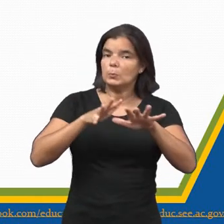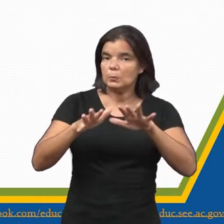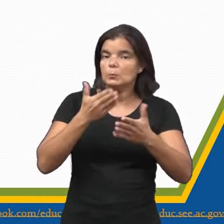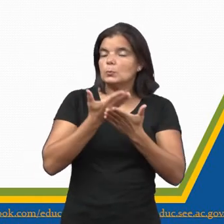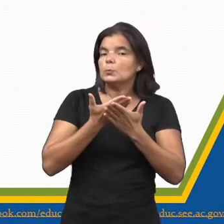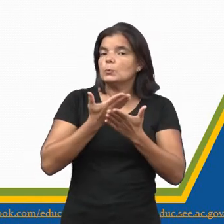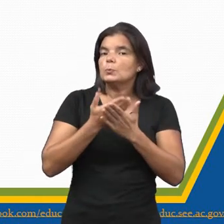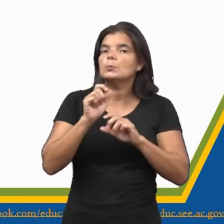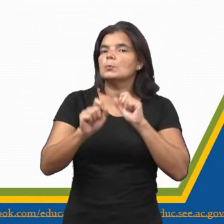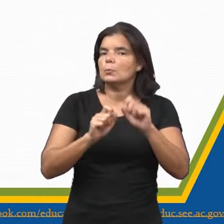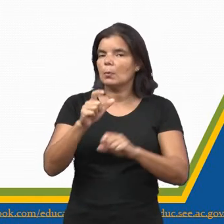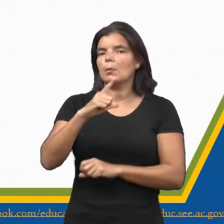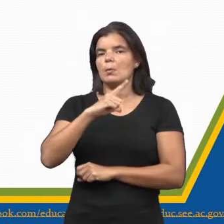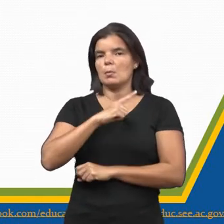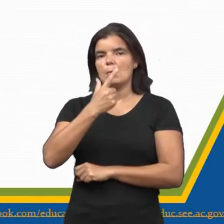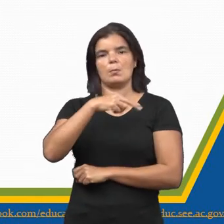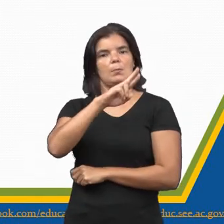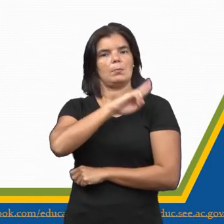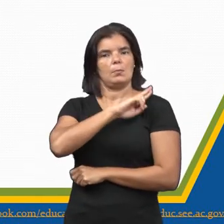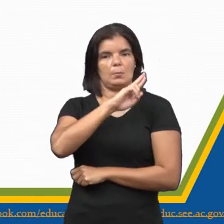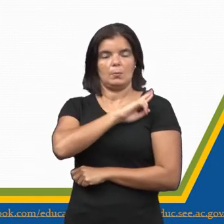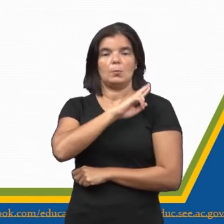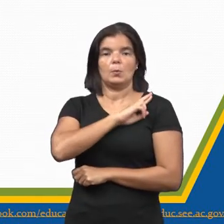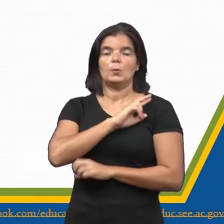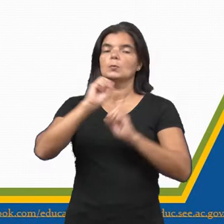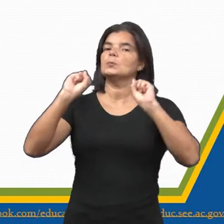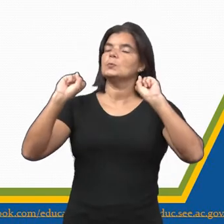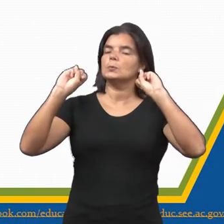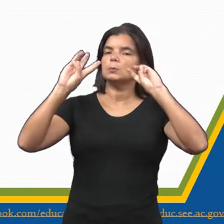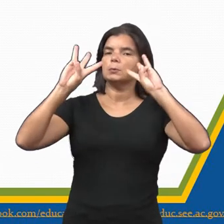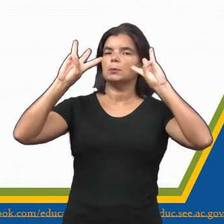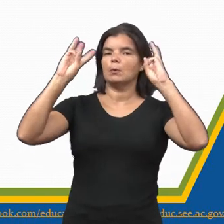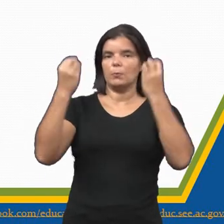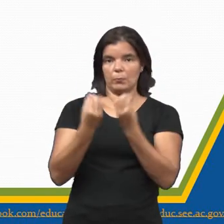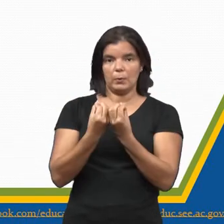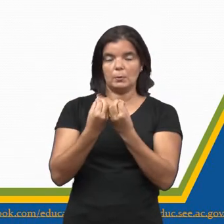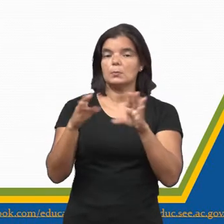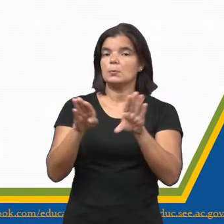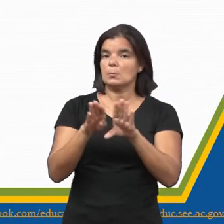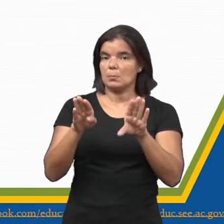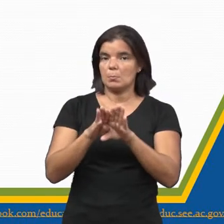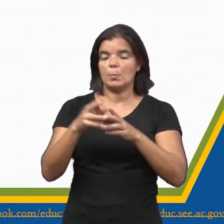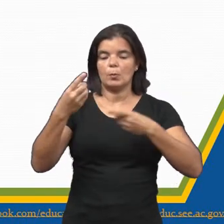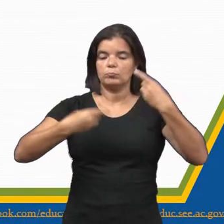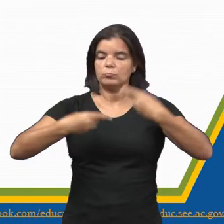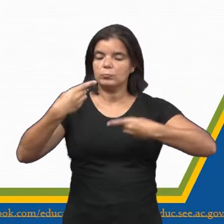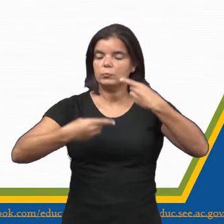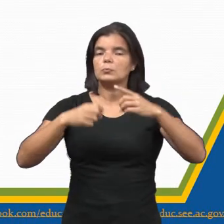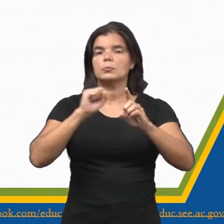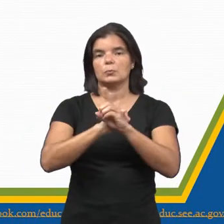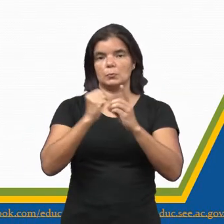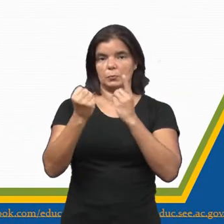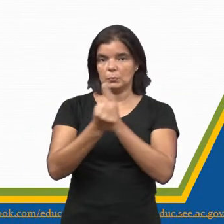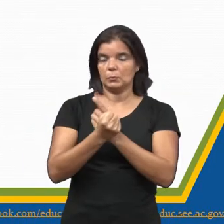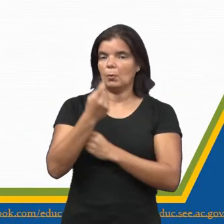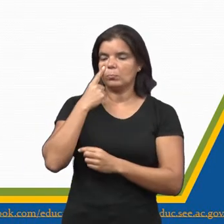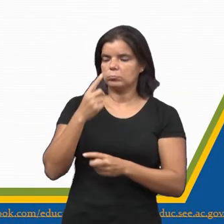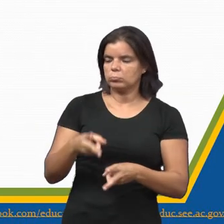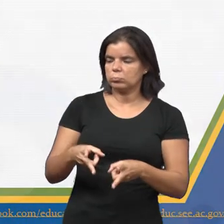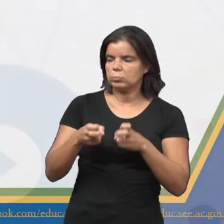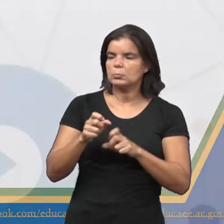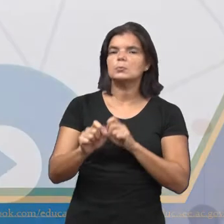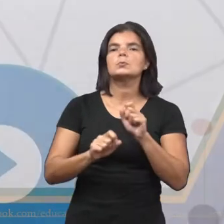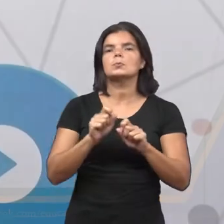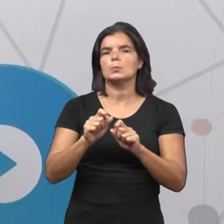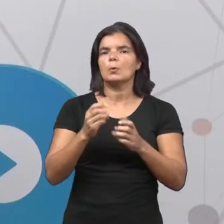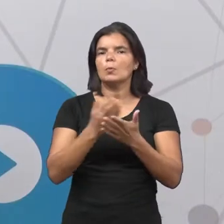estudantes também têm papel em eventos políticos e sociais. Então percebam só, caros alunos, eu quero